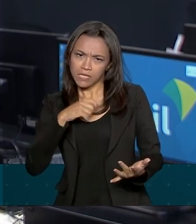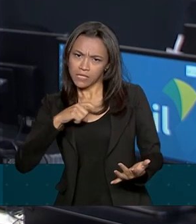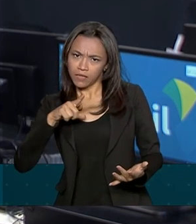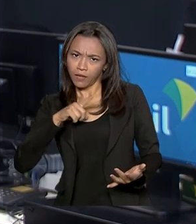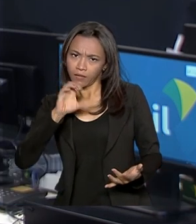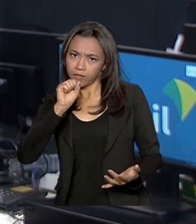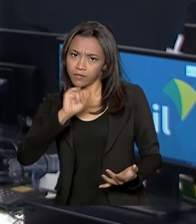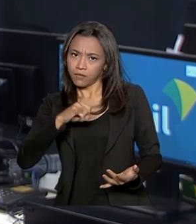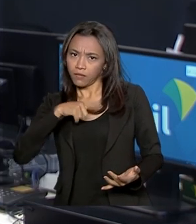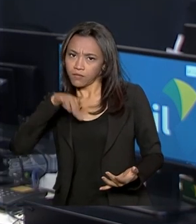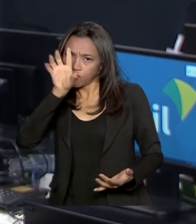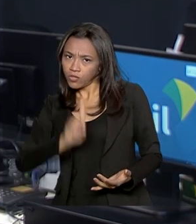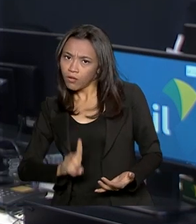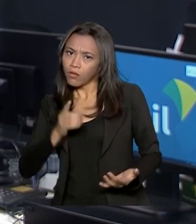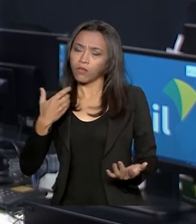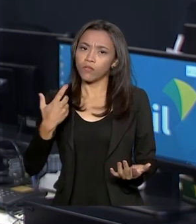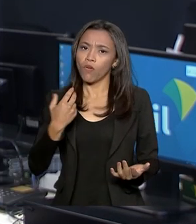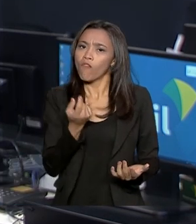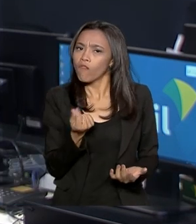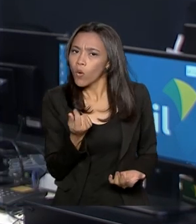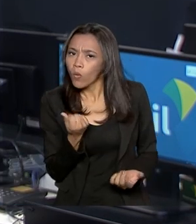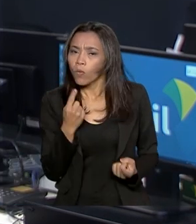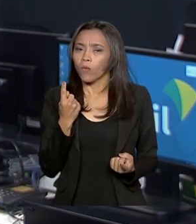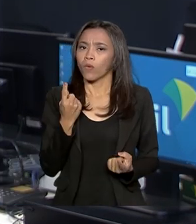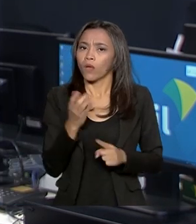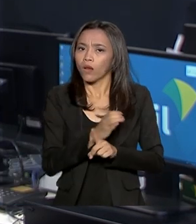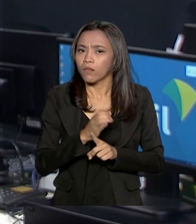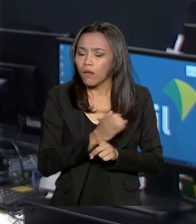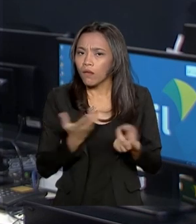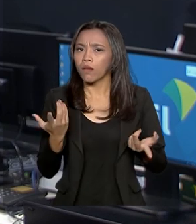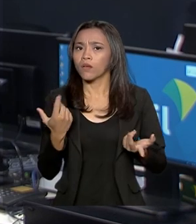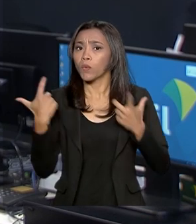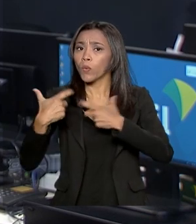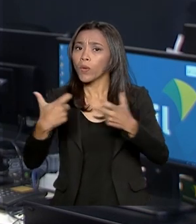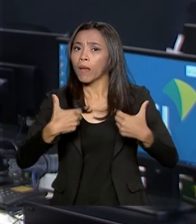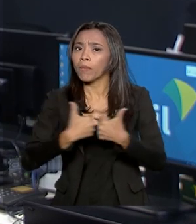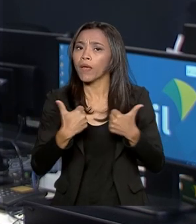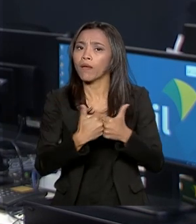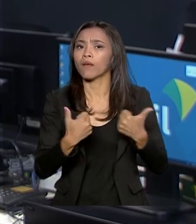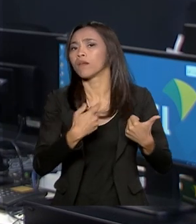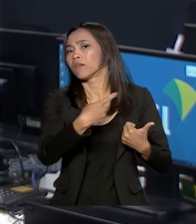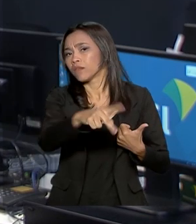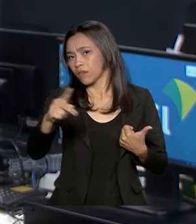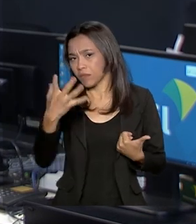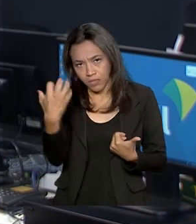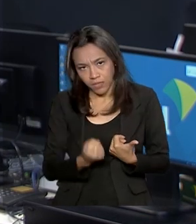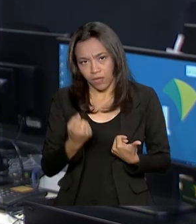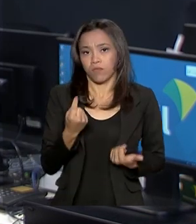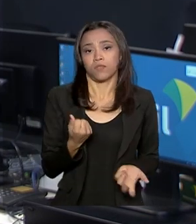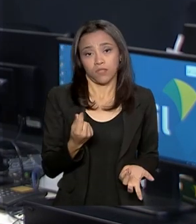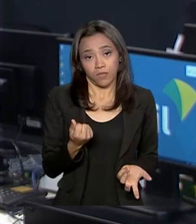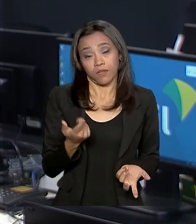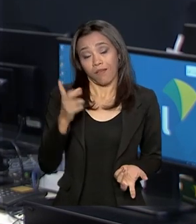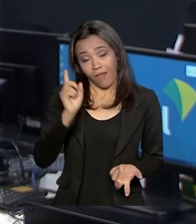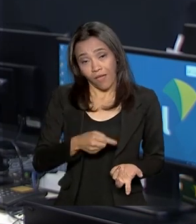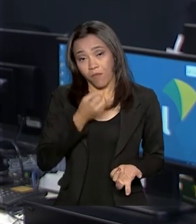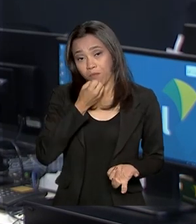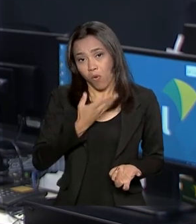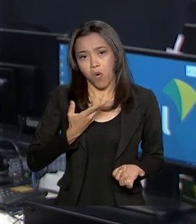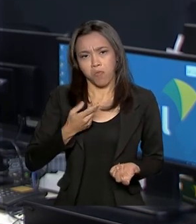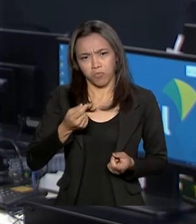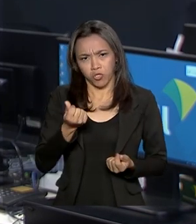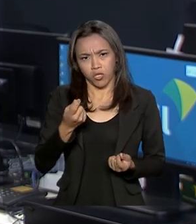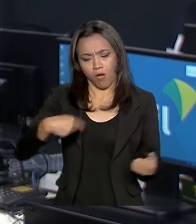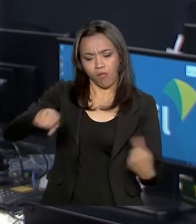das costas, além de valores, cronograma e locais mais convenientes para o saque. É uma injeção na economia